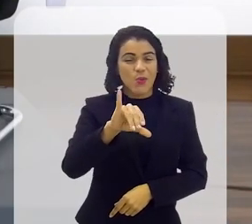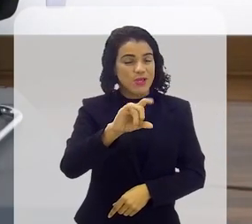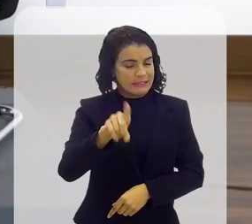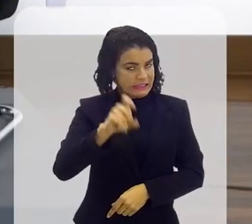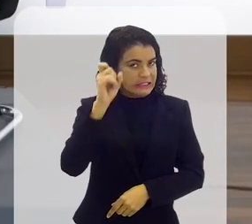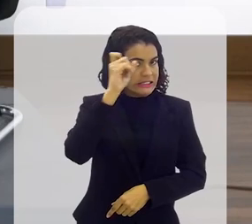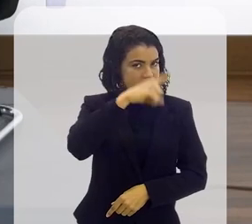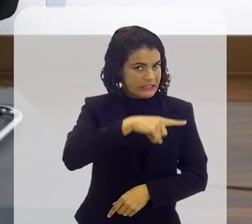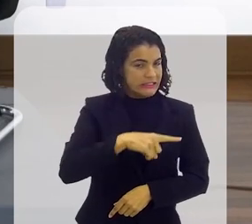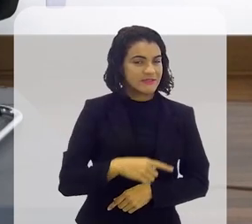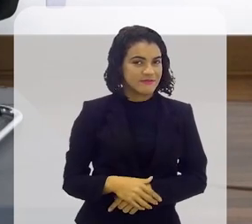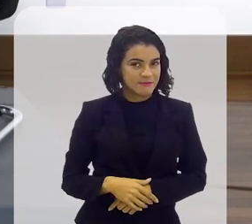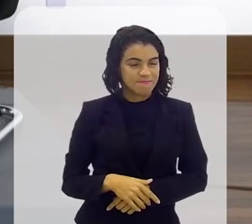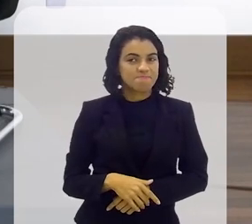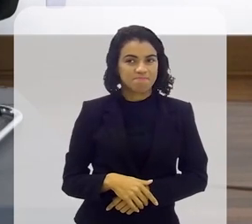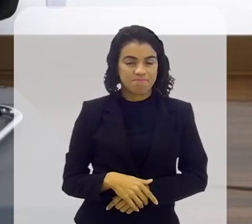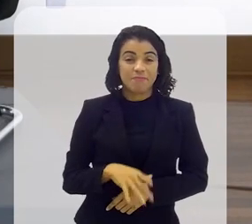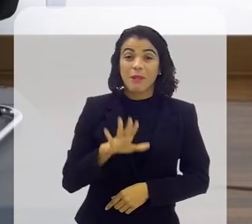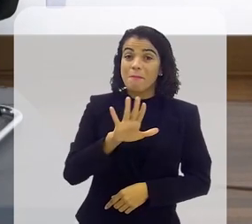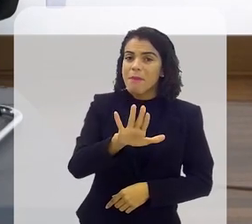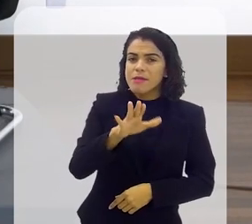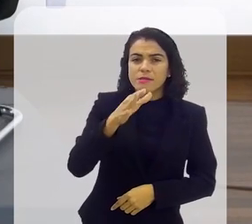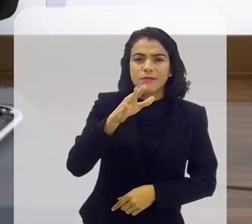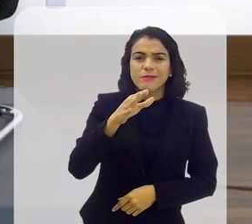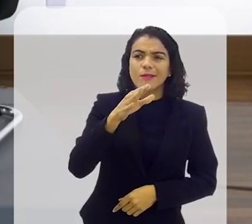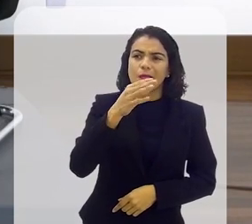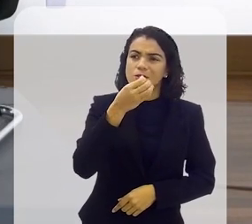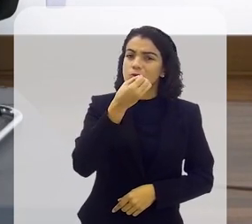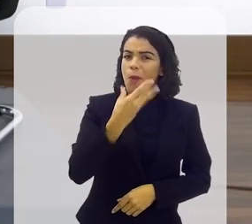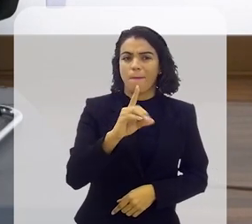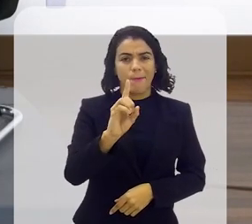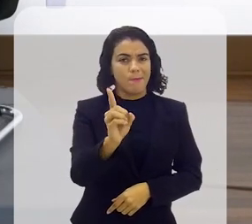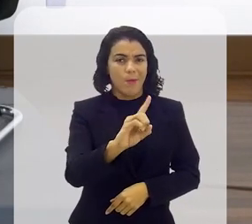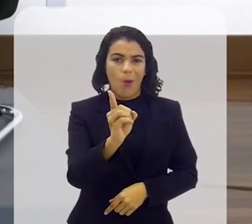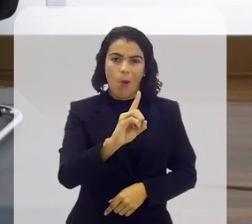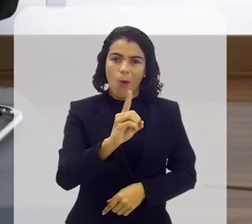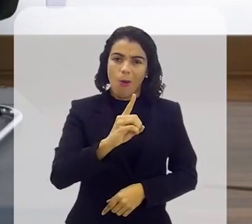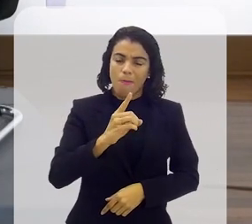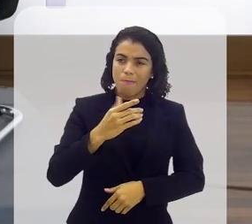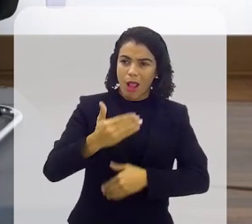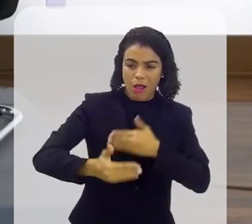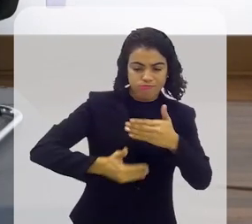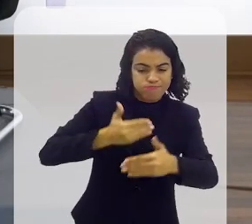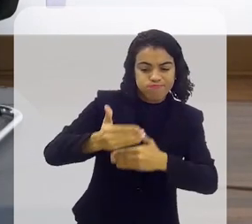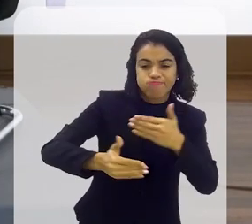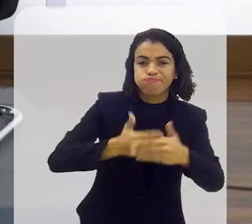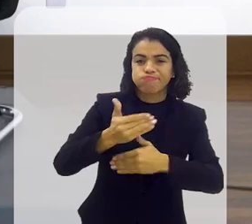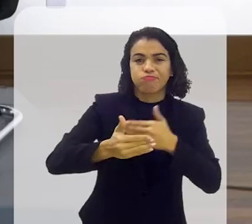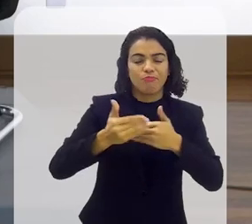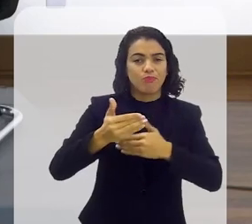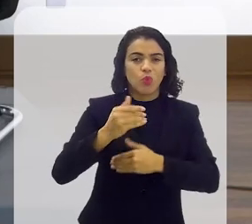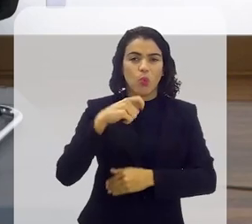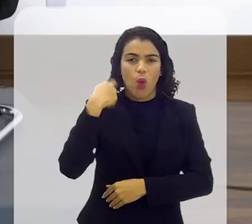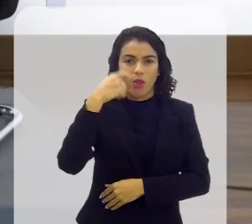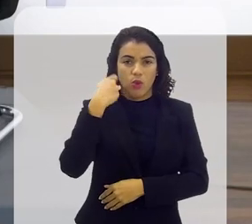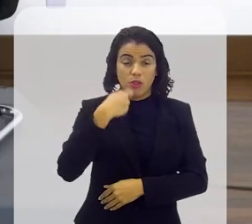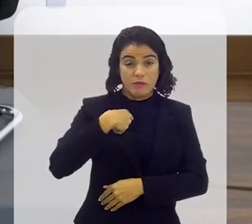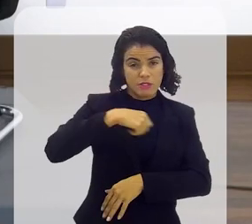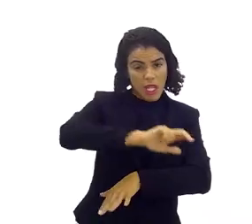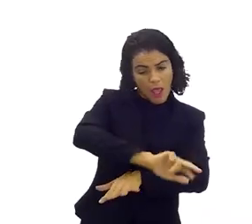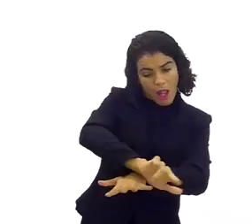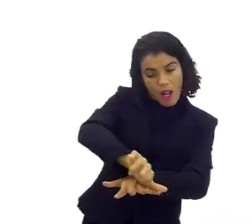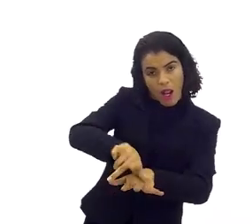marca que marca e que fica e que fica mas isso não é muito bom para a carreira do ator não não muito bom não quanto mais você